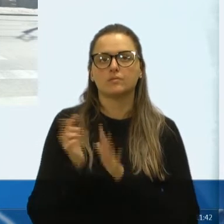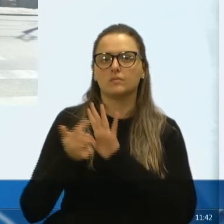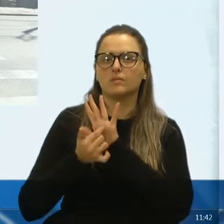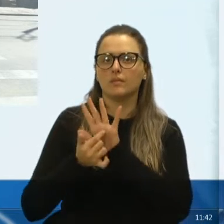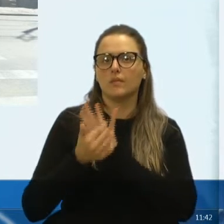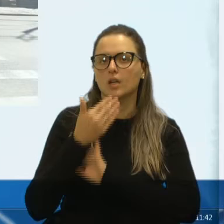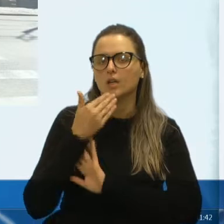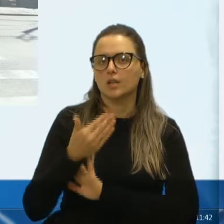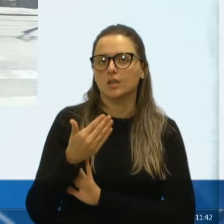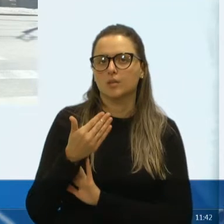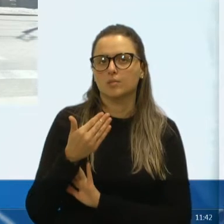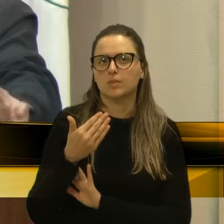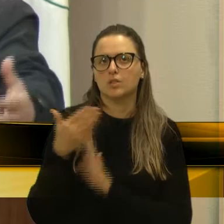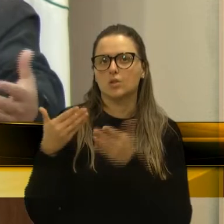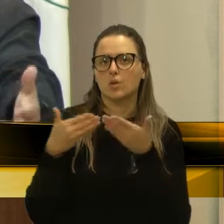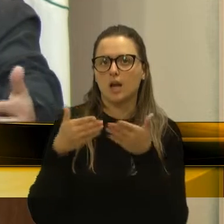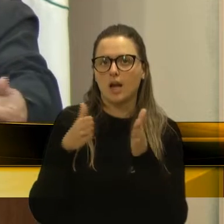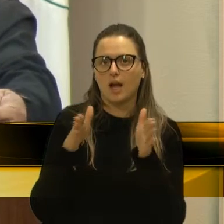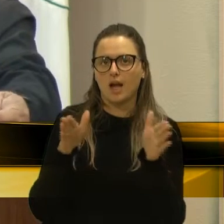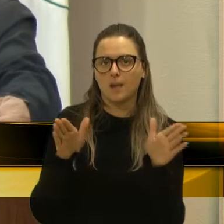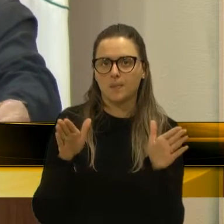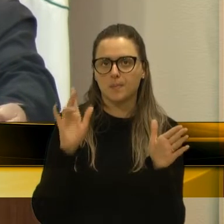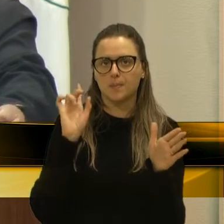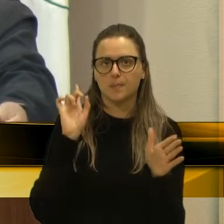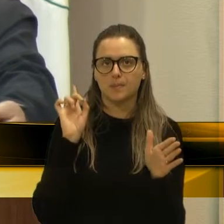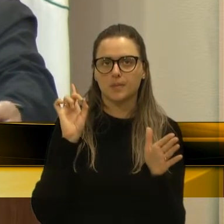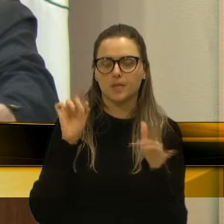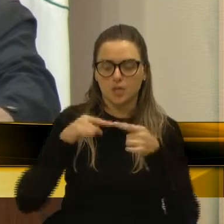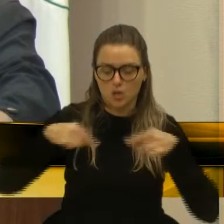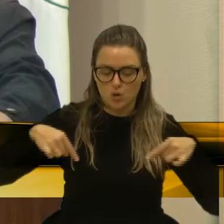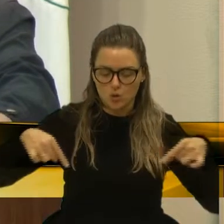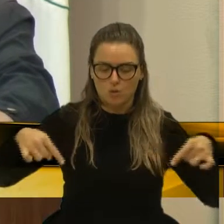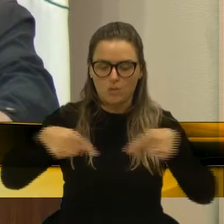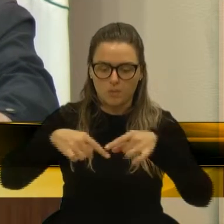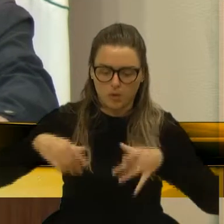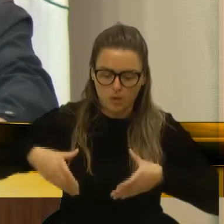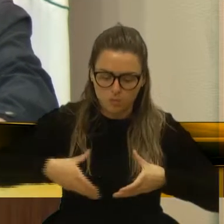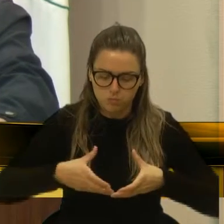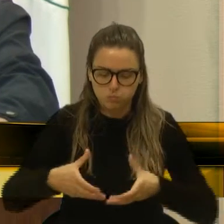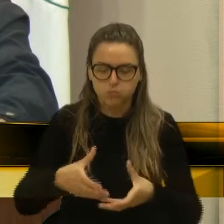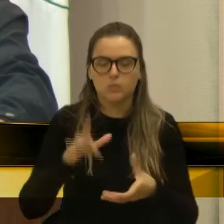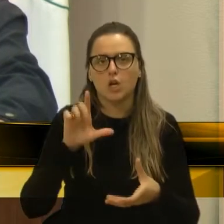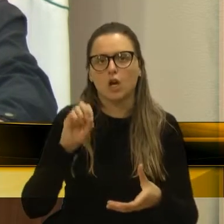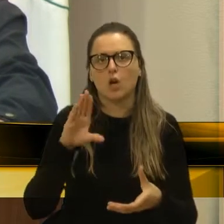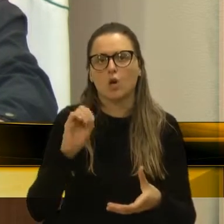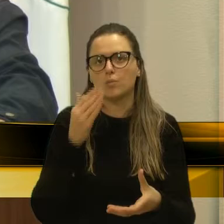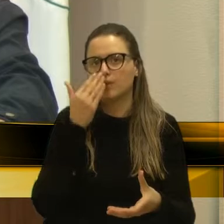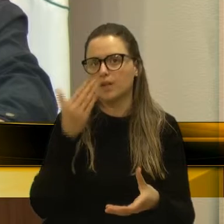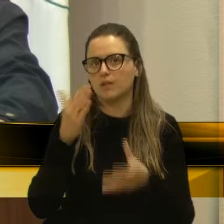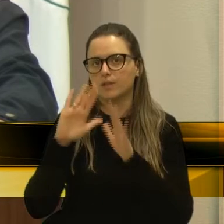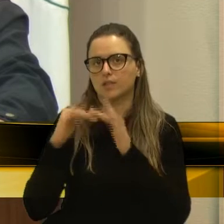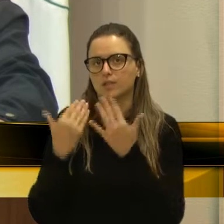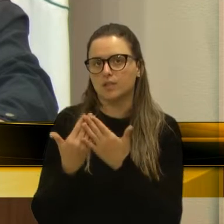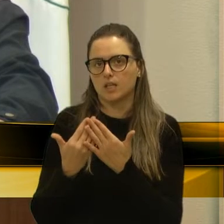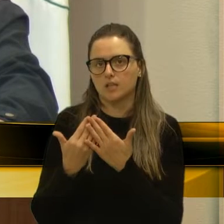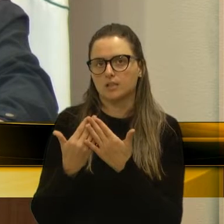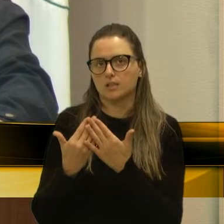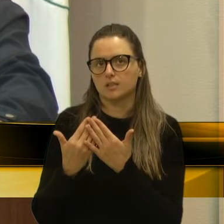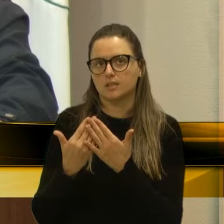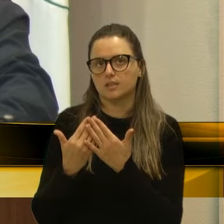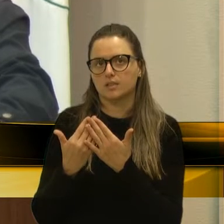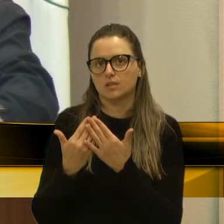pediram lá, uma abertura, uma instalação, de uma boca de lobo, lá na frente da escolinha, da escola